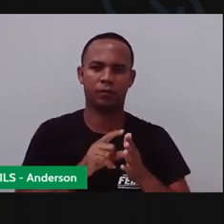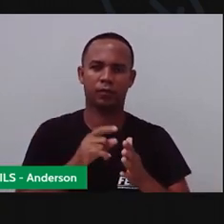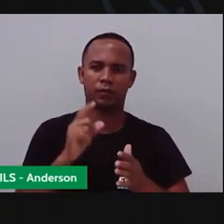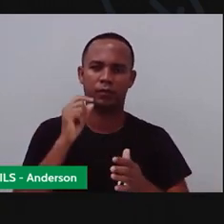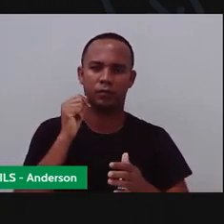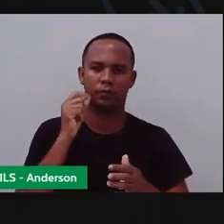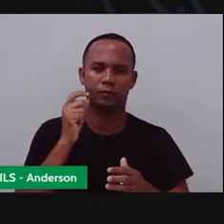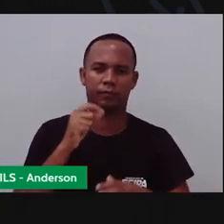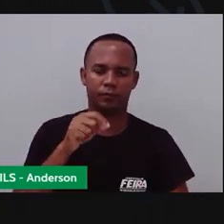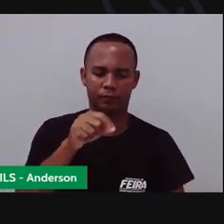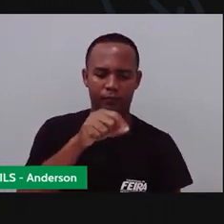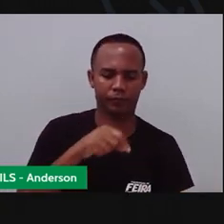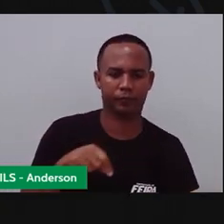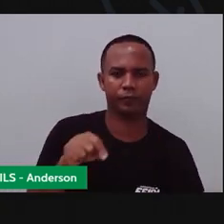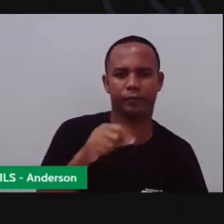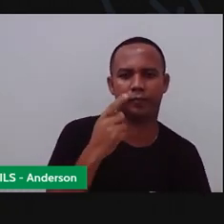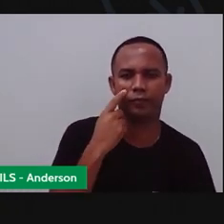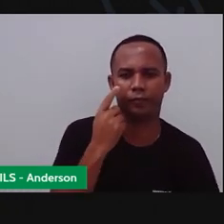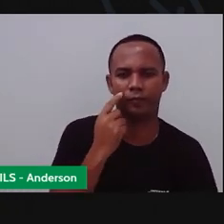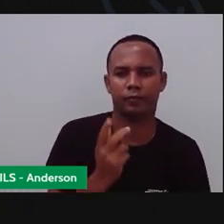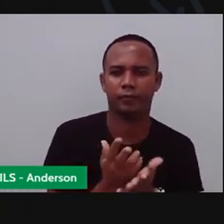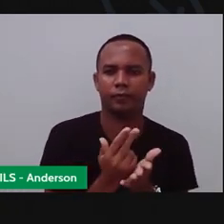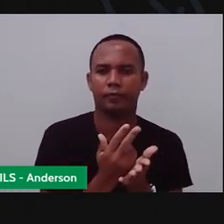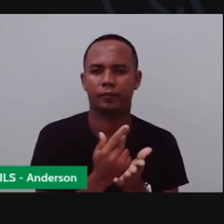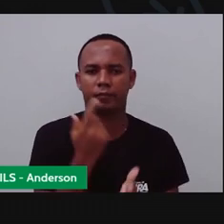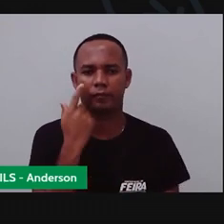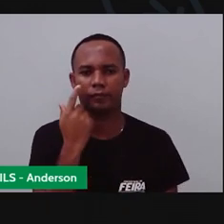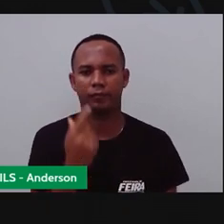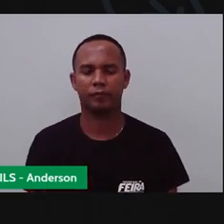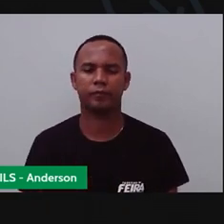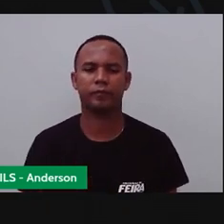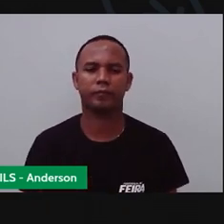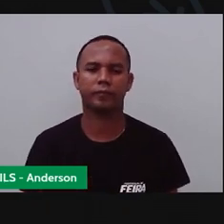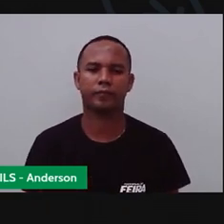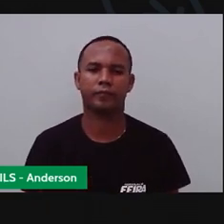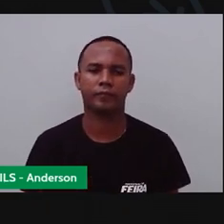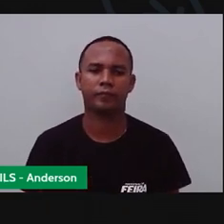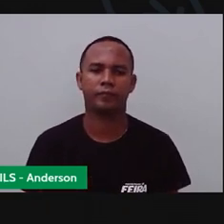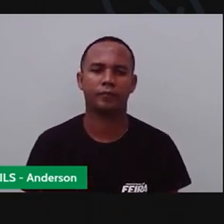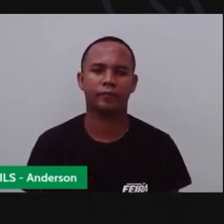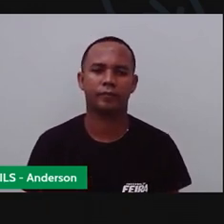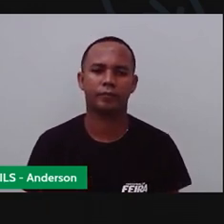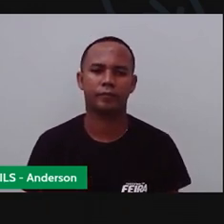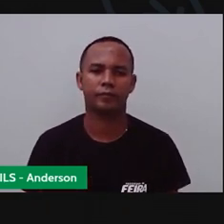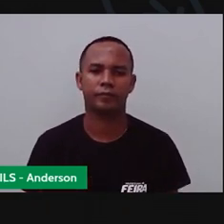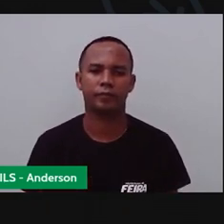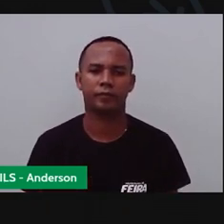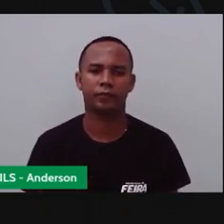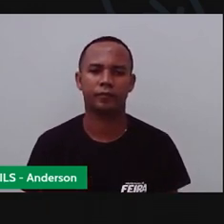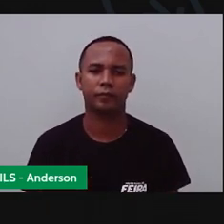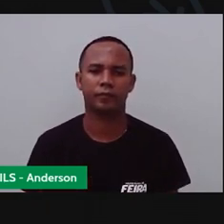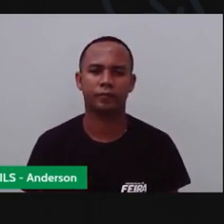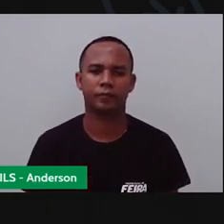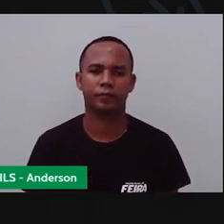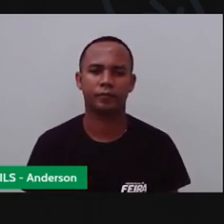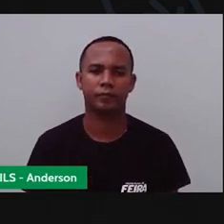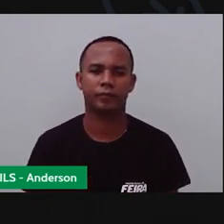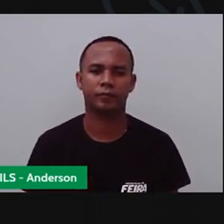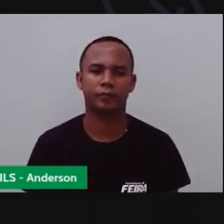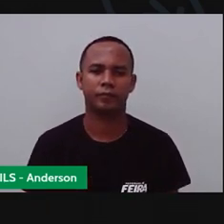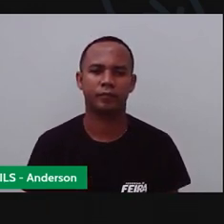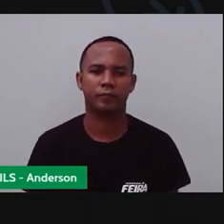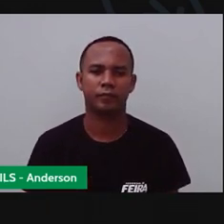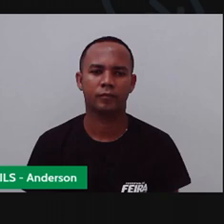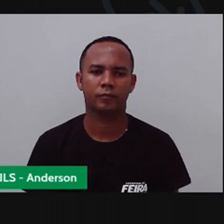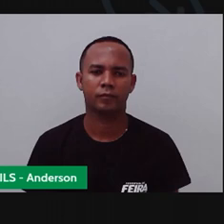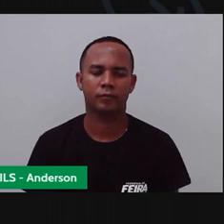você pode fazer isso com papelão, tá? E aí, vou fazer o quê? Desenhar esse círculo aqui, ó. Vou tentar desenhar